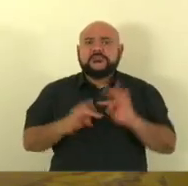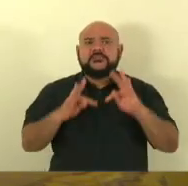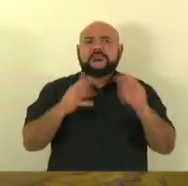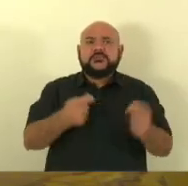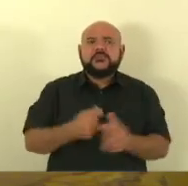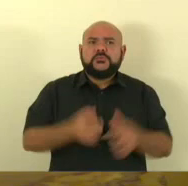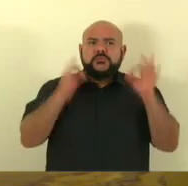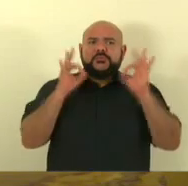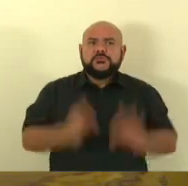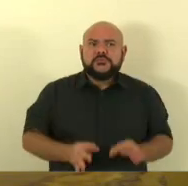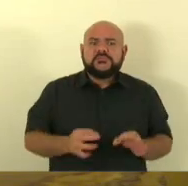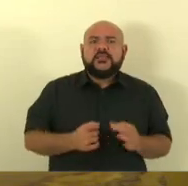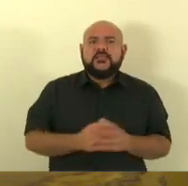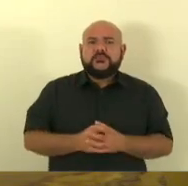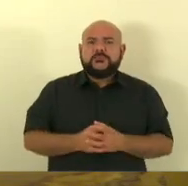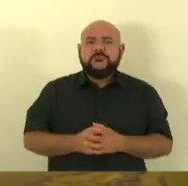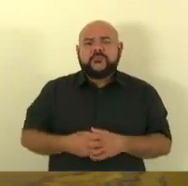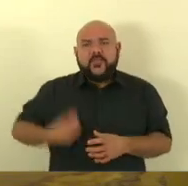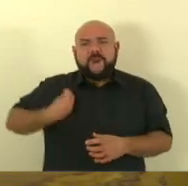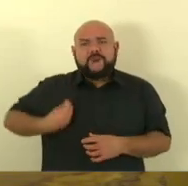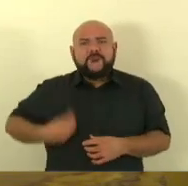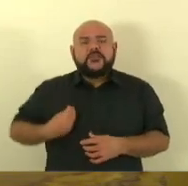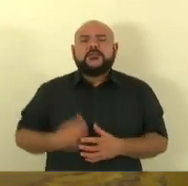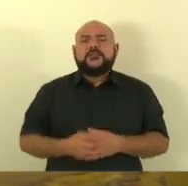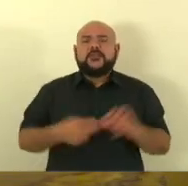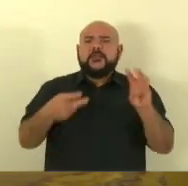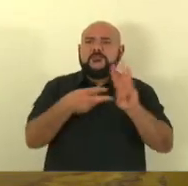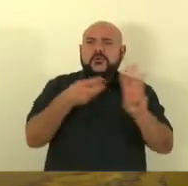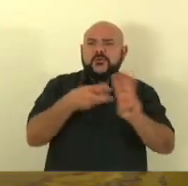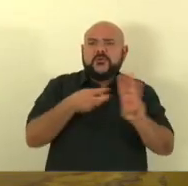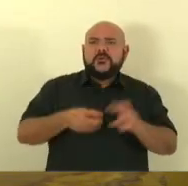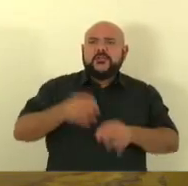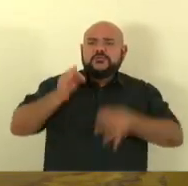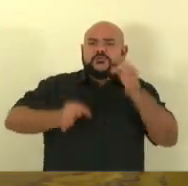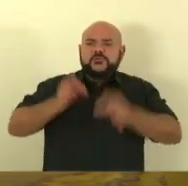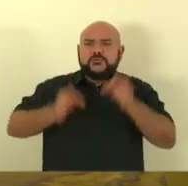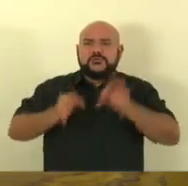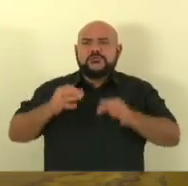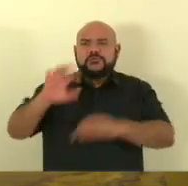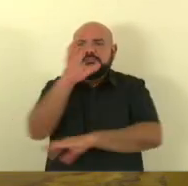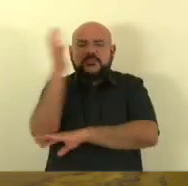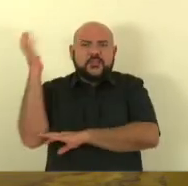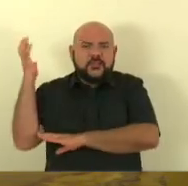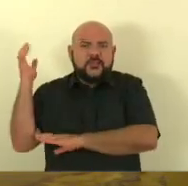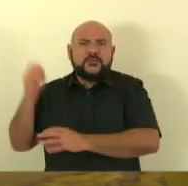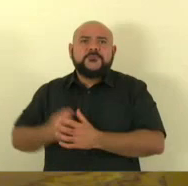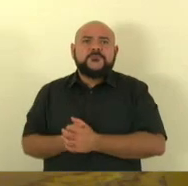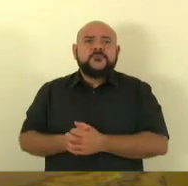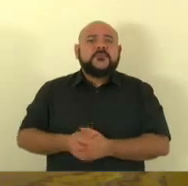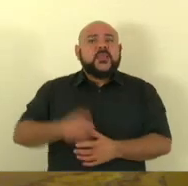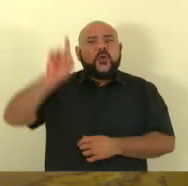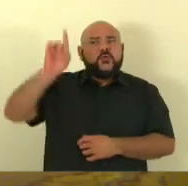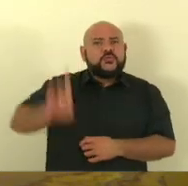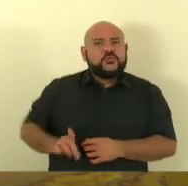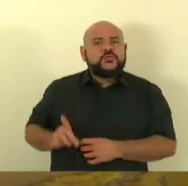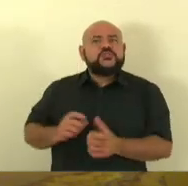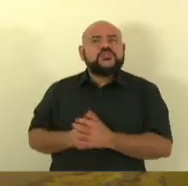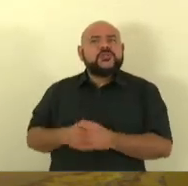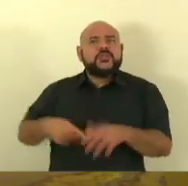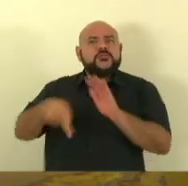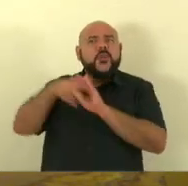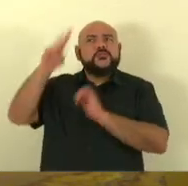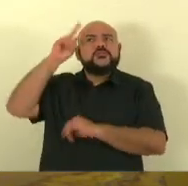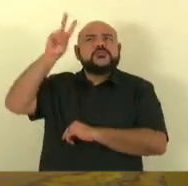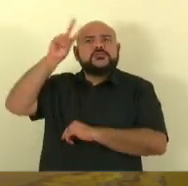pelas vidas indígenas pela justiça climática pelo direito originário e ancestral pelo